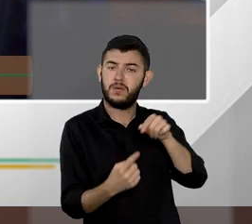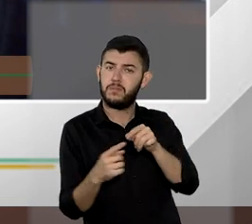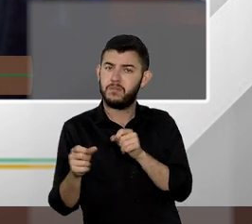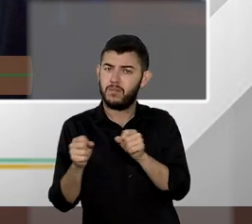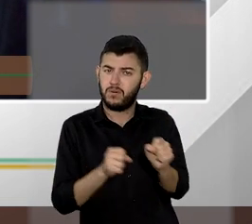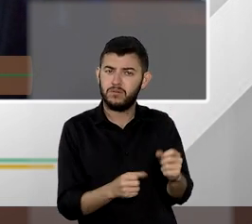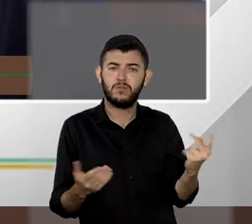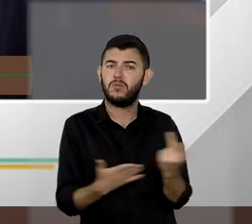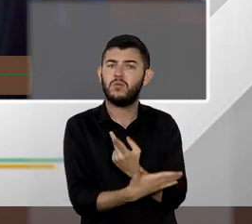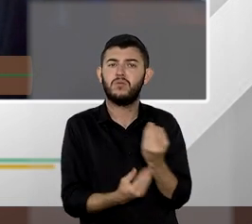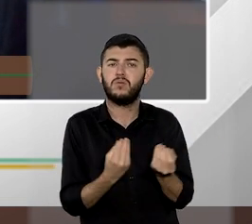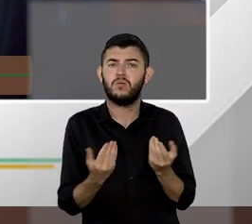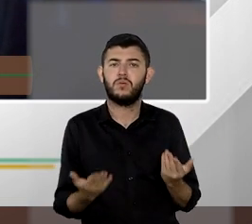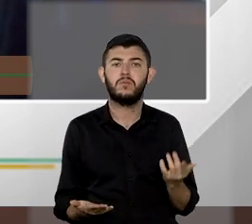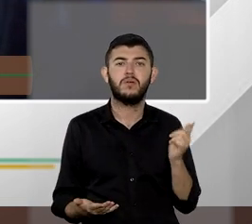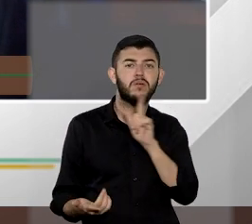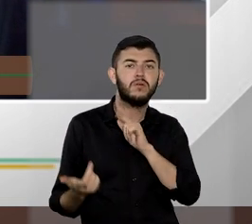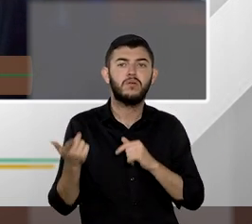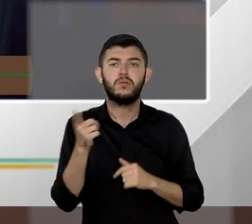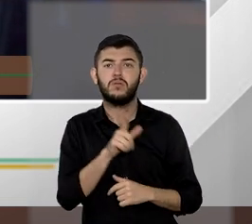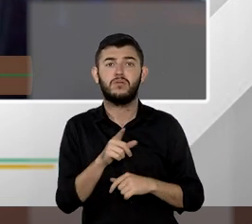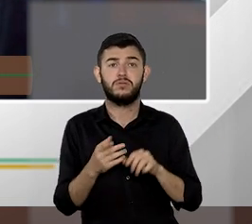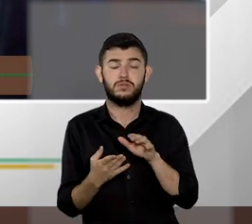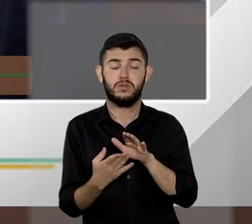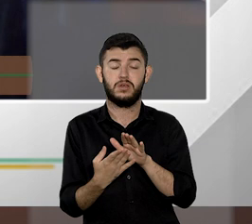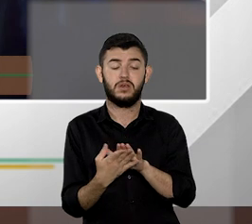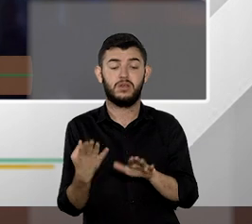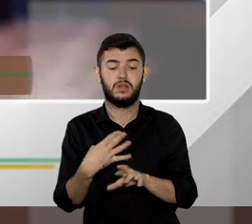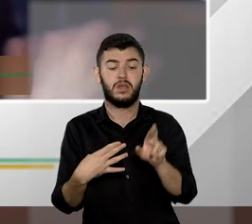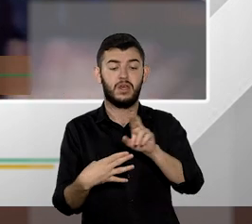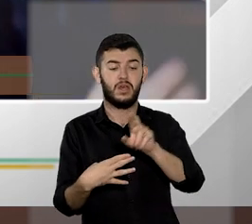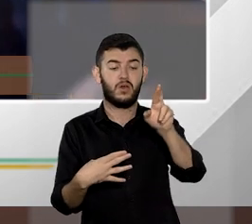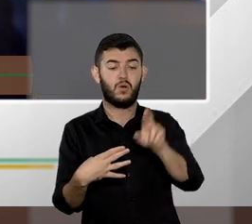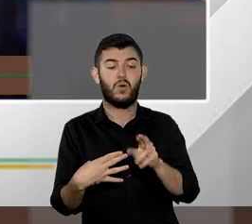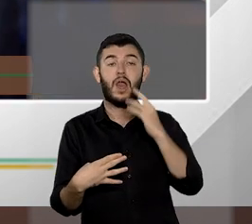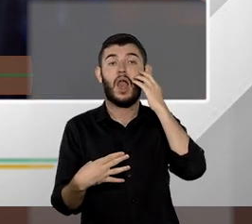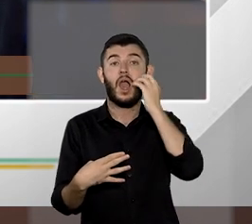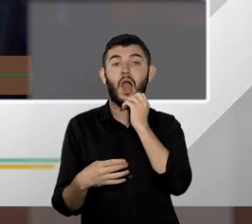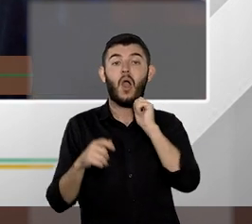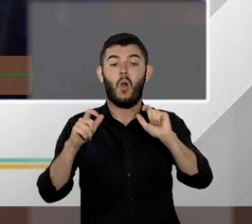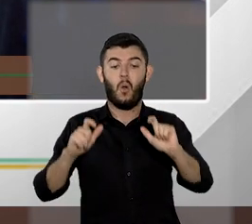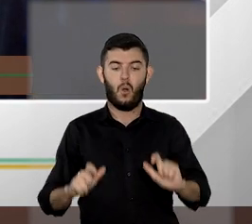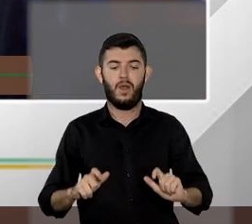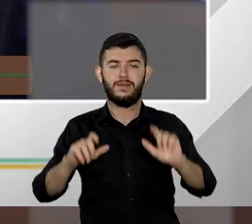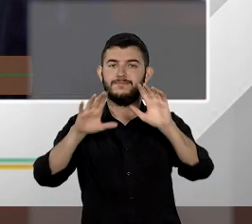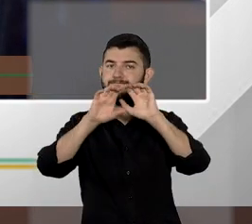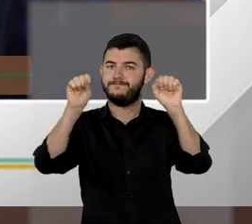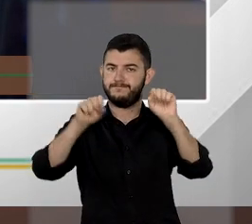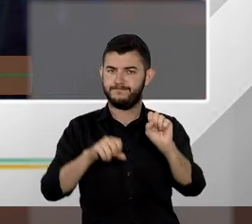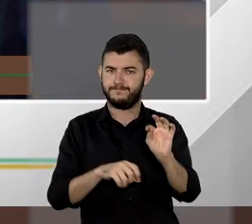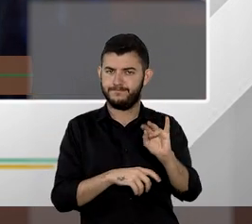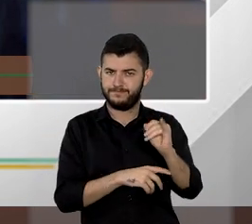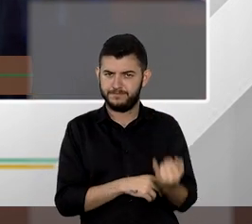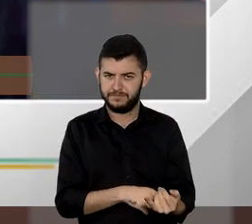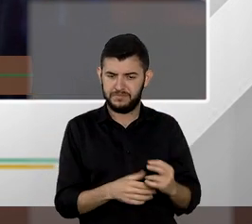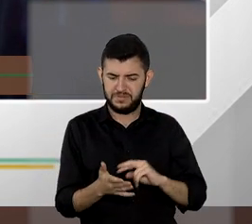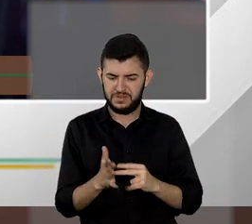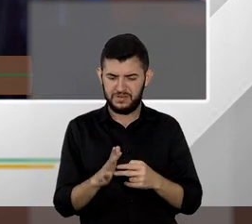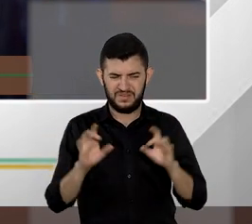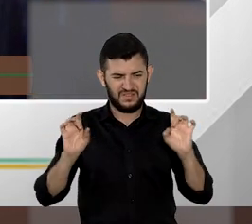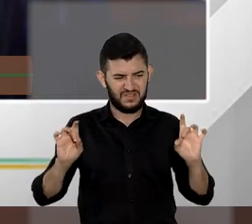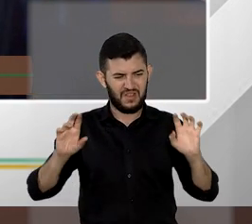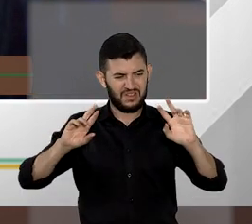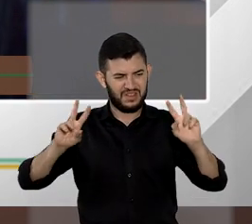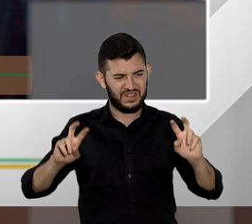a ter o recurso admitido pelo superior tribunal de justiça não vai se tratar só da relevância da questão federal o tribunal